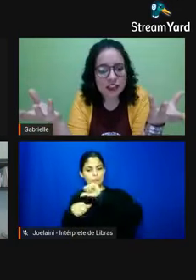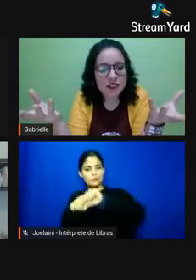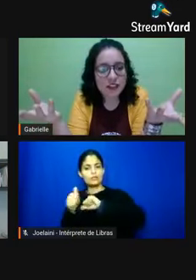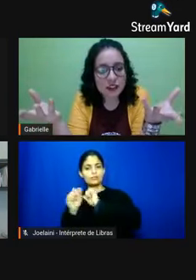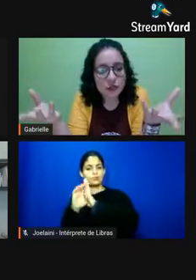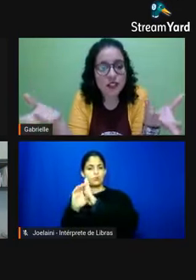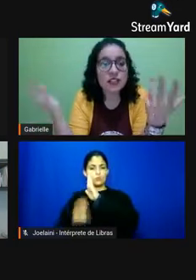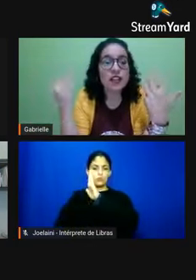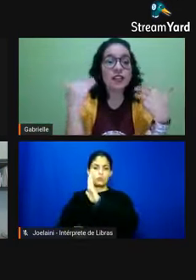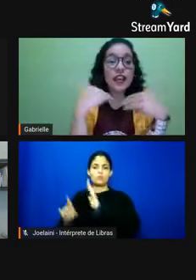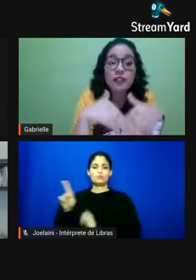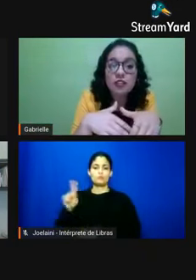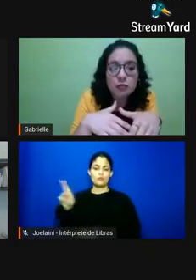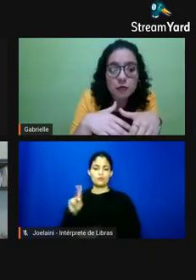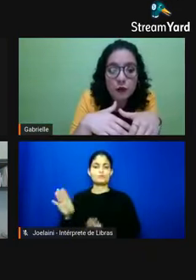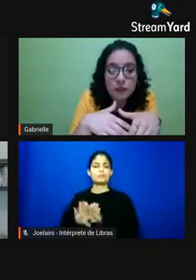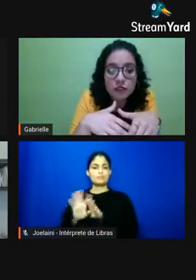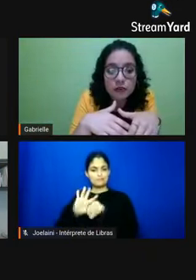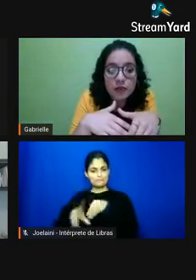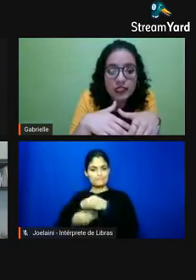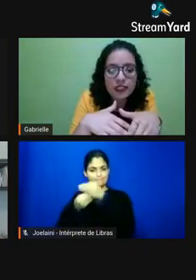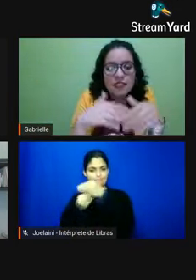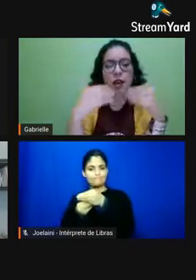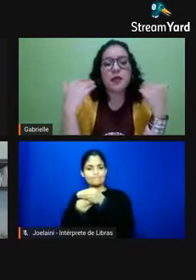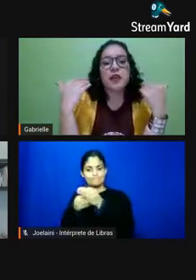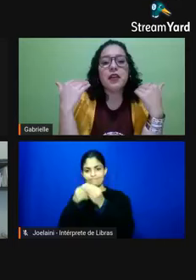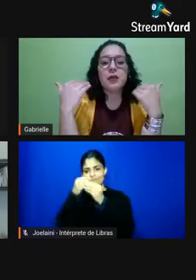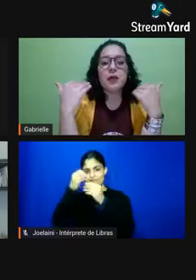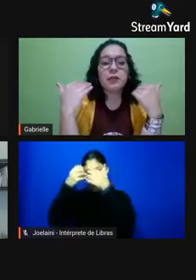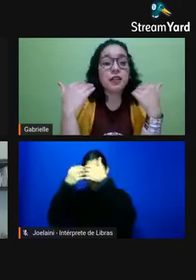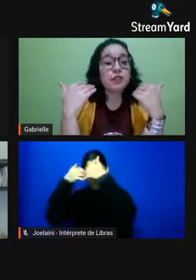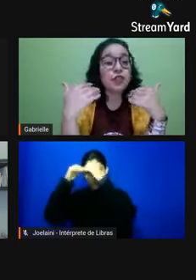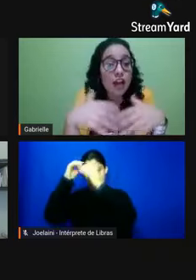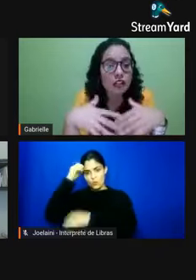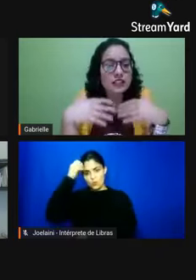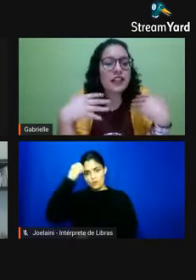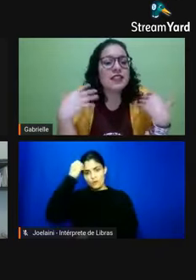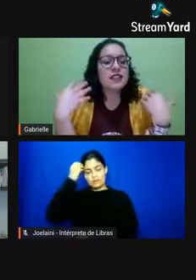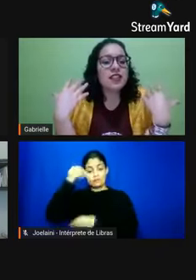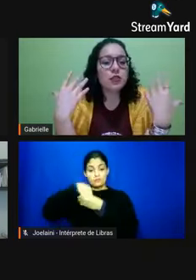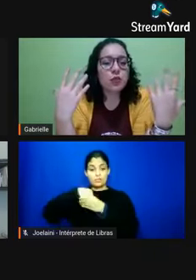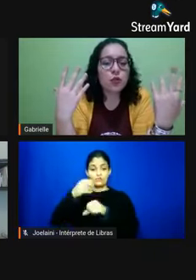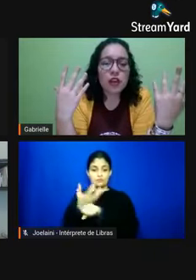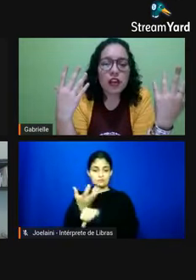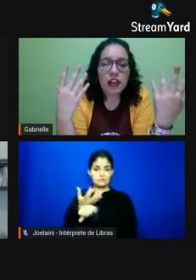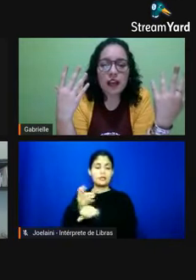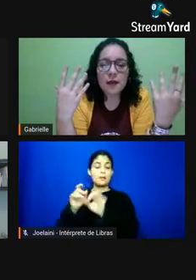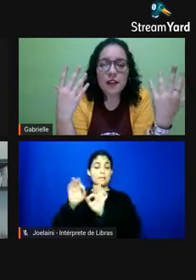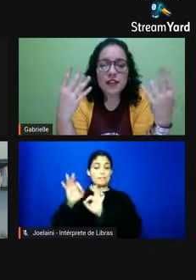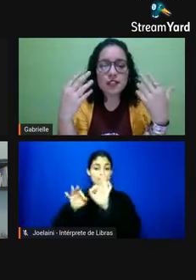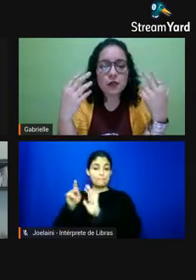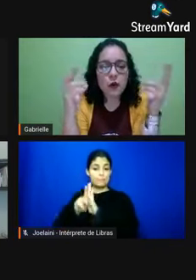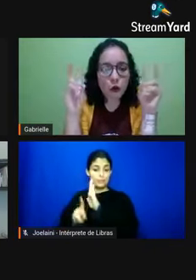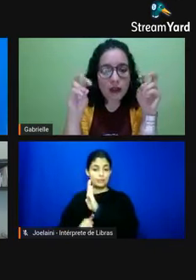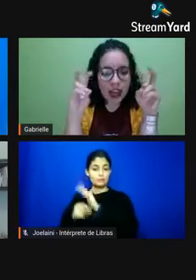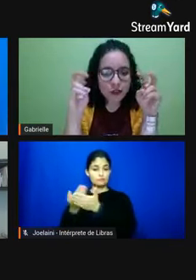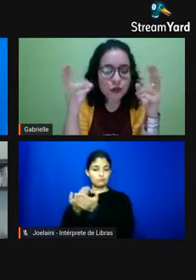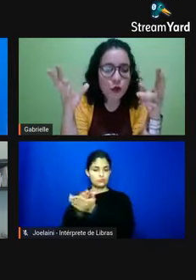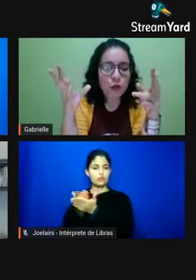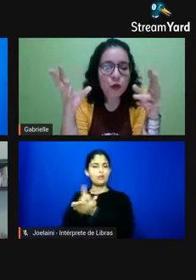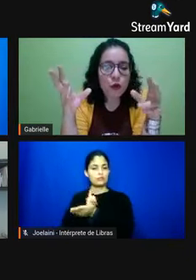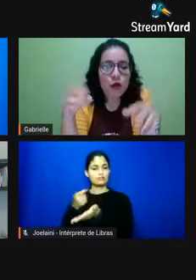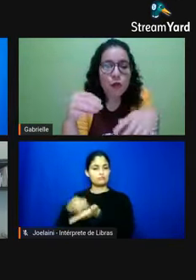acrescentado essas reflexões dentro das suas próprias disciplinas sabe planos de aula tem sido tem sido